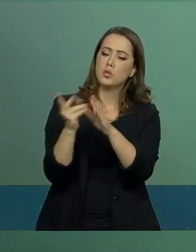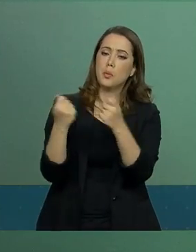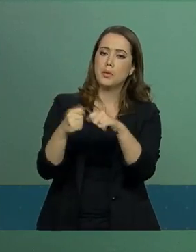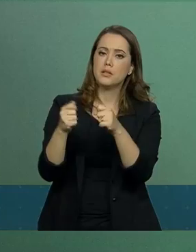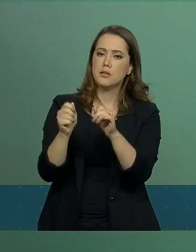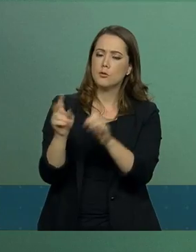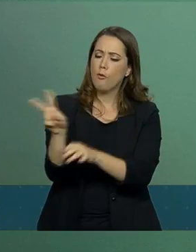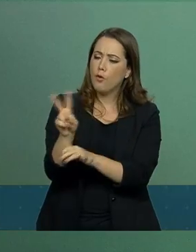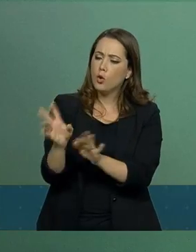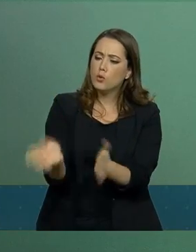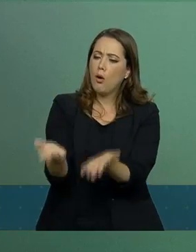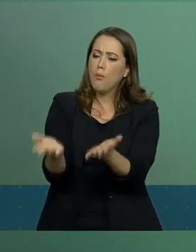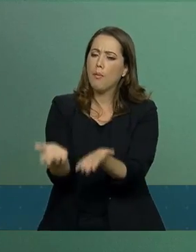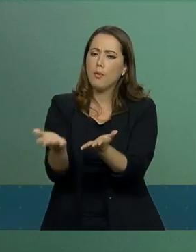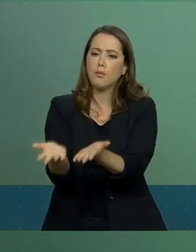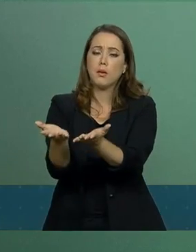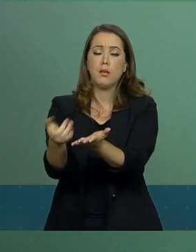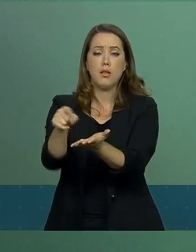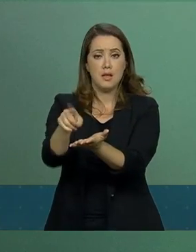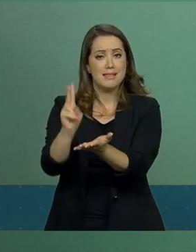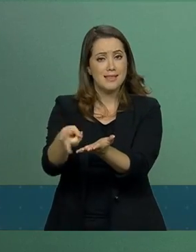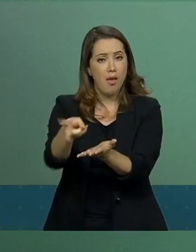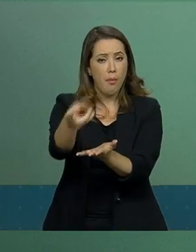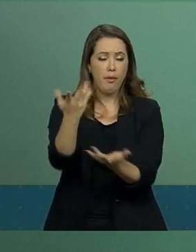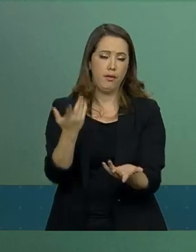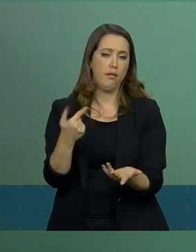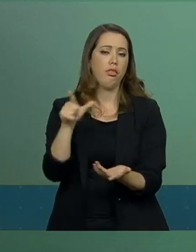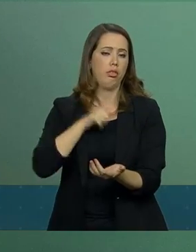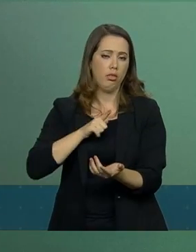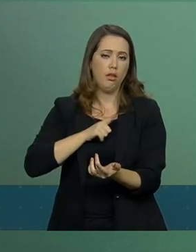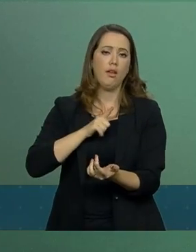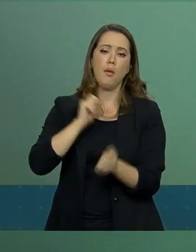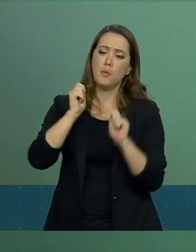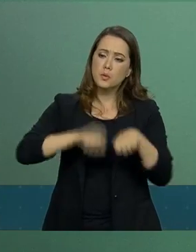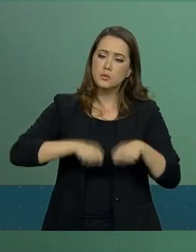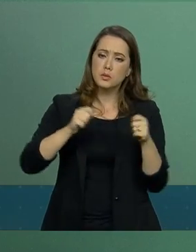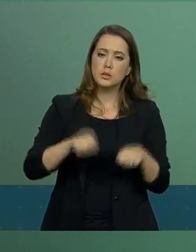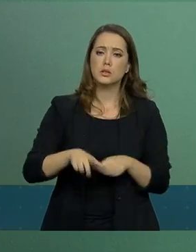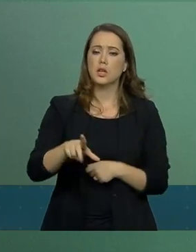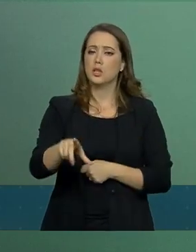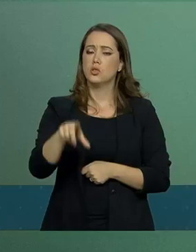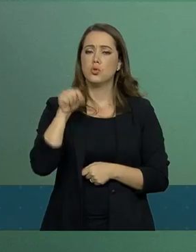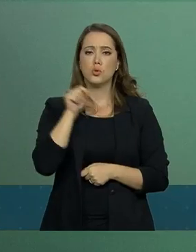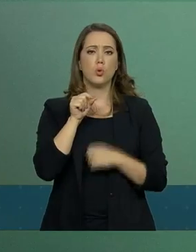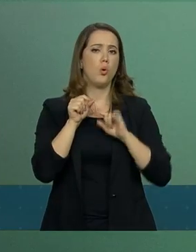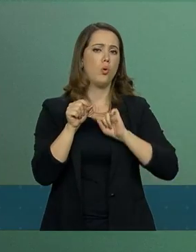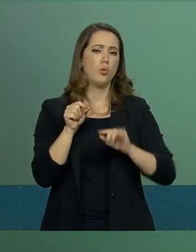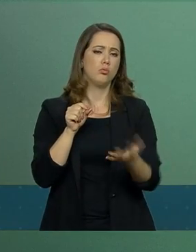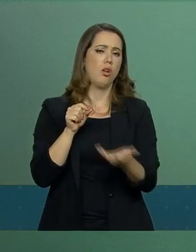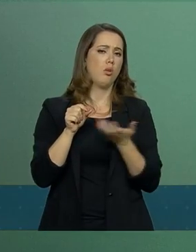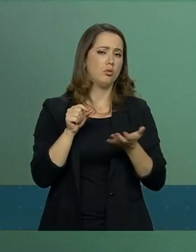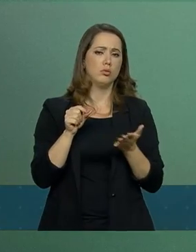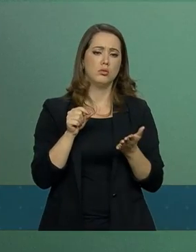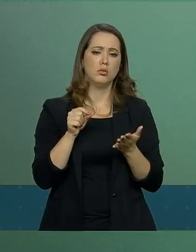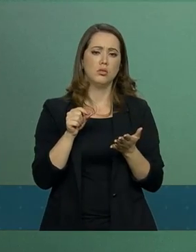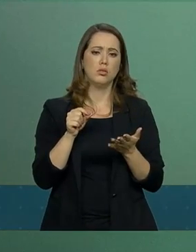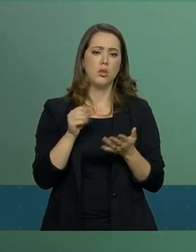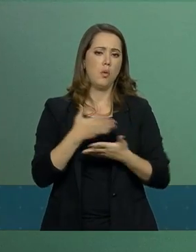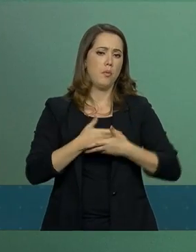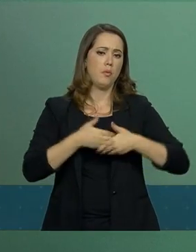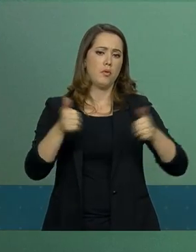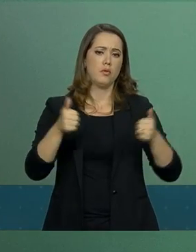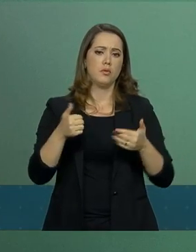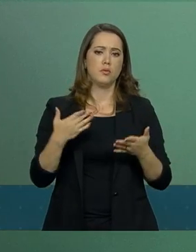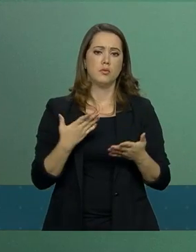valorizado ao extremo e ter a possibilidade de decidir de per si aquilo que melhor